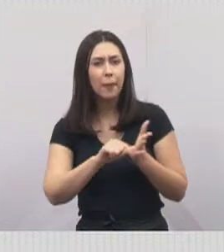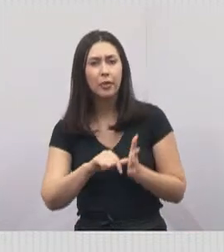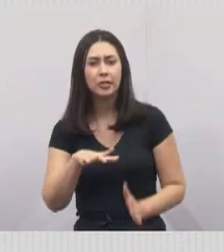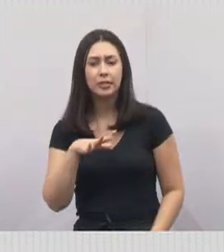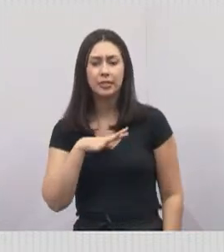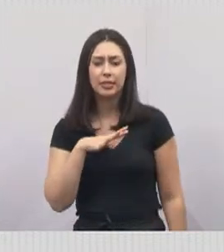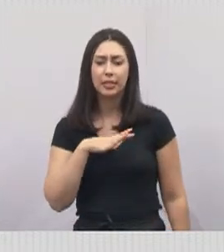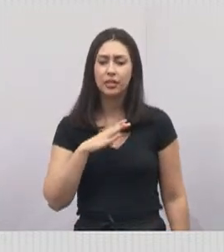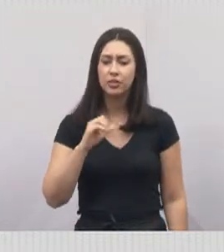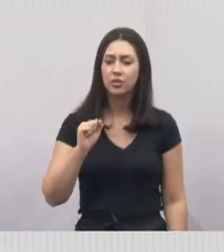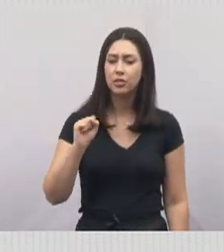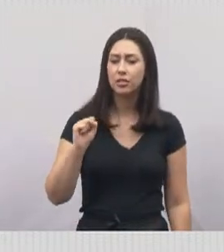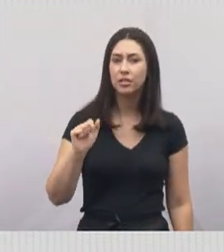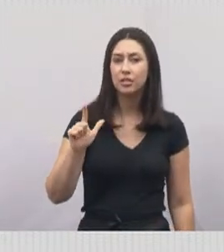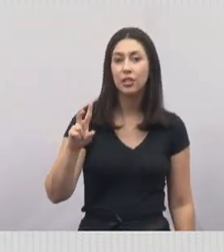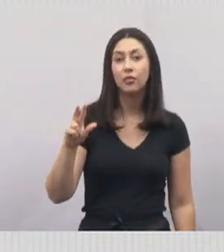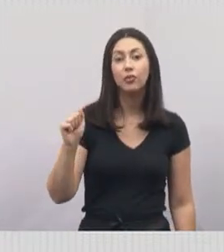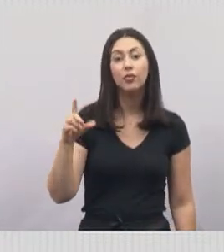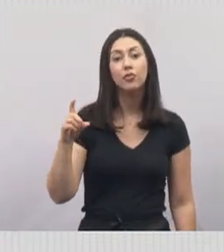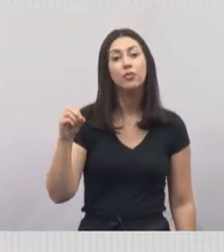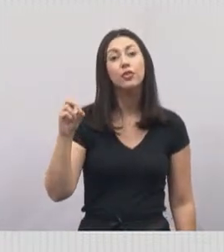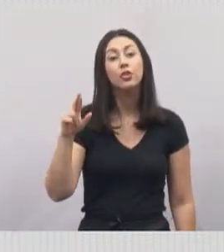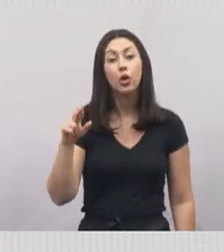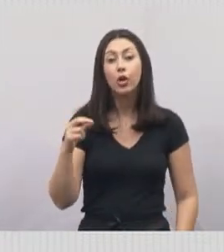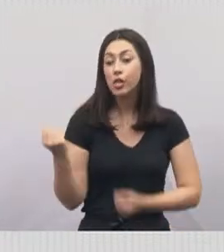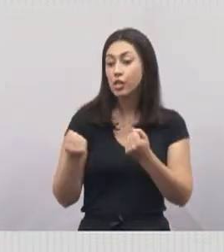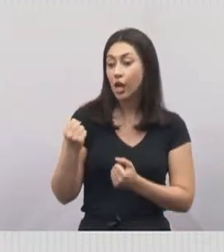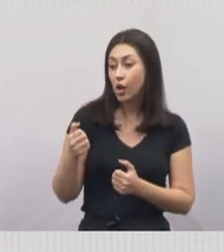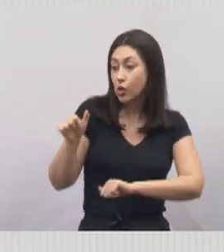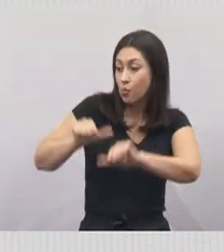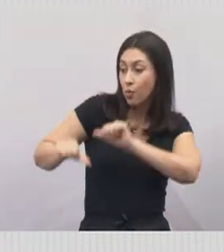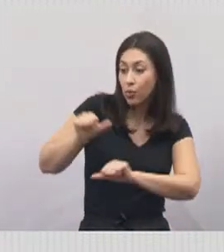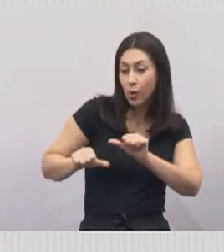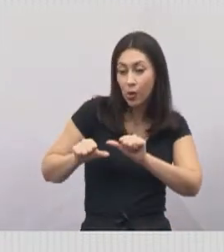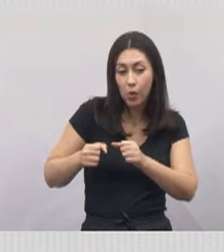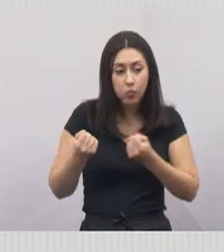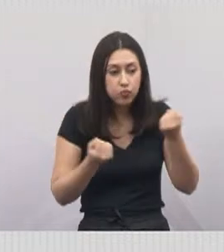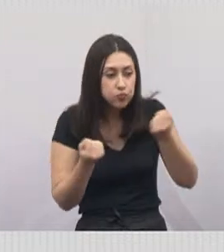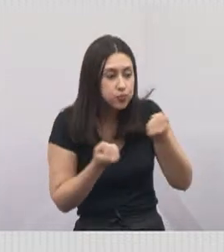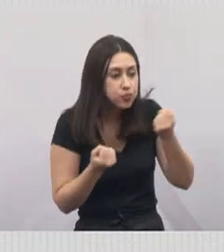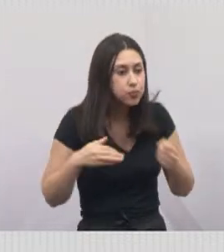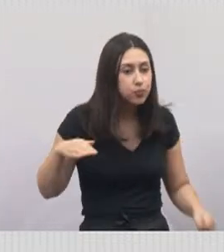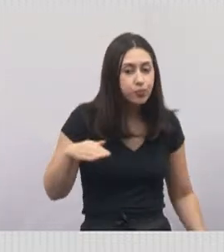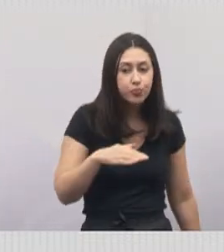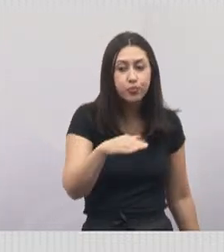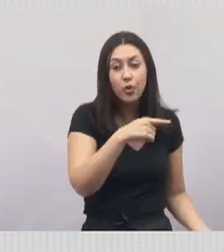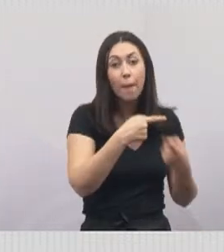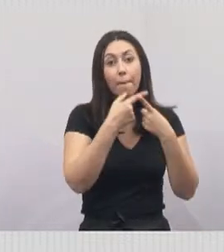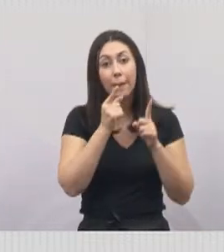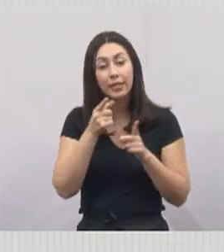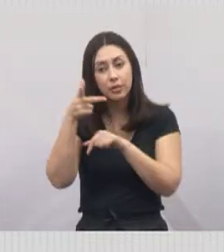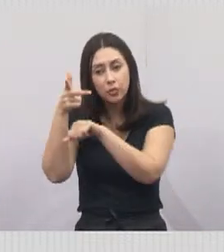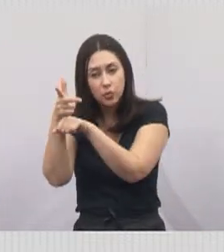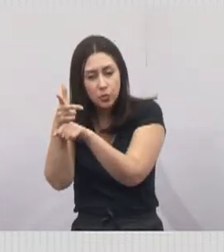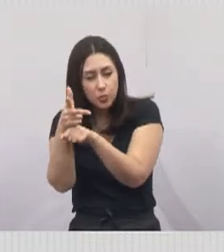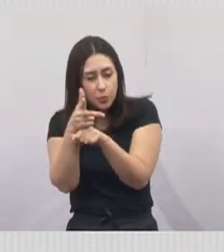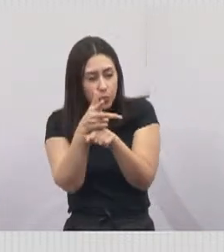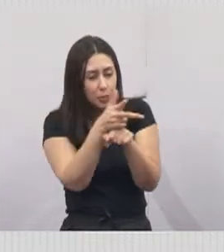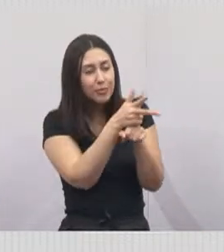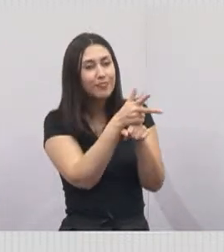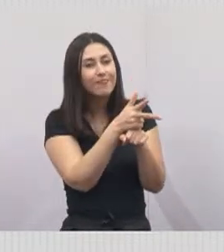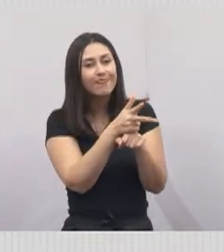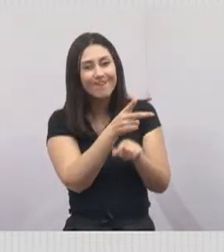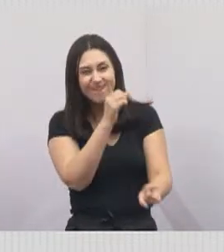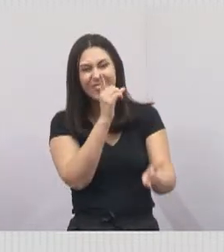trocou de carro, roubou outro carro e foi monitorado e foi pego, resolvido essa situação.